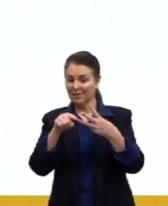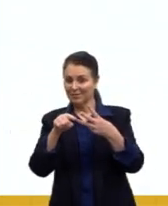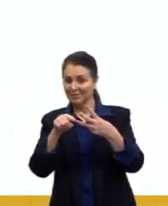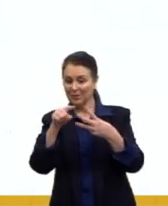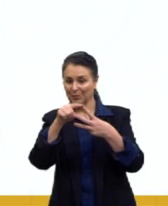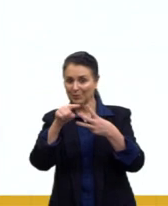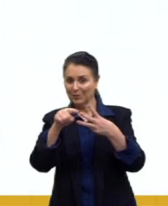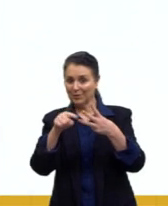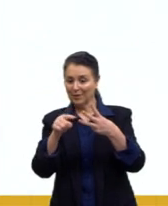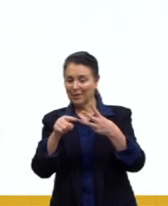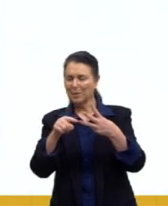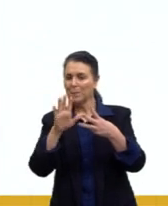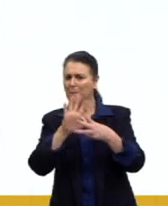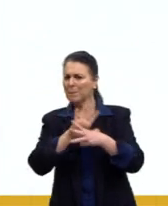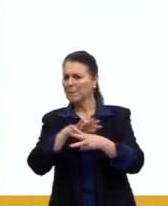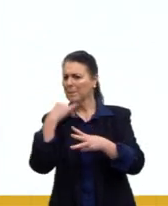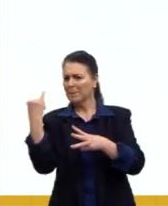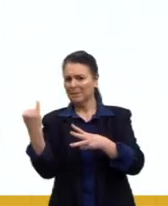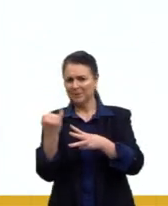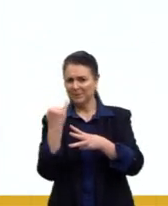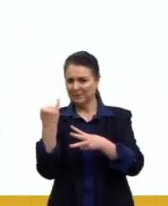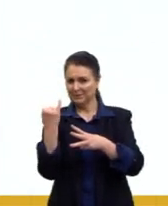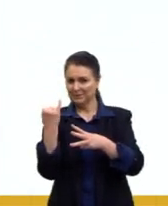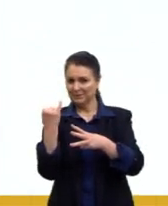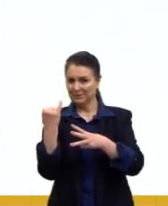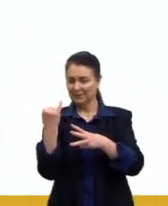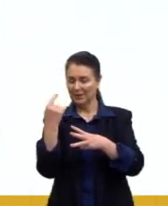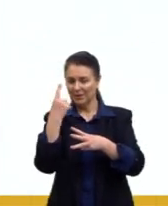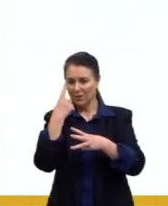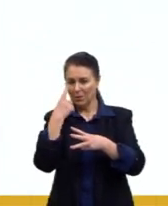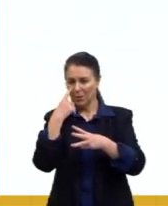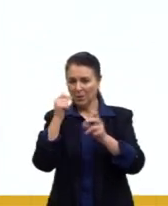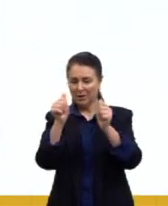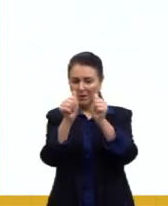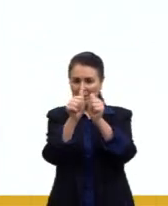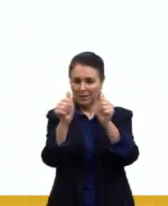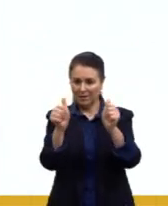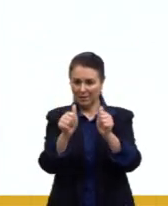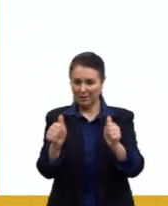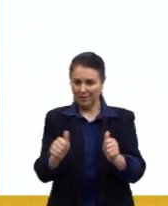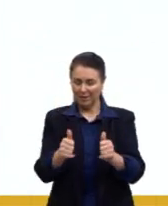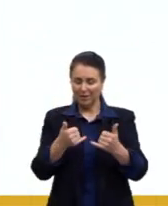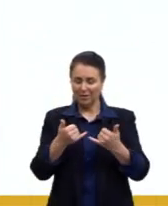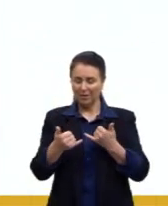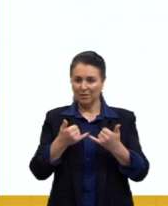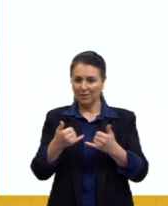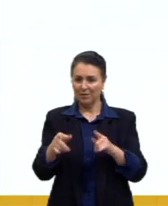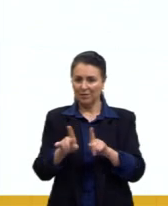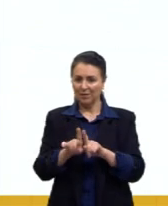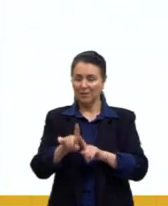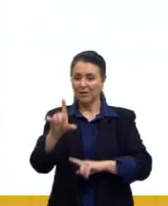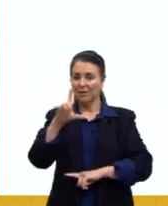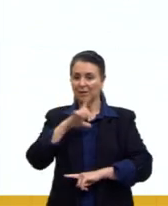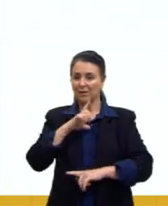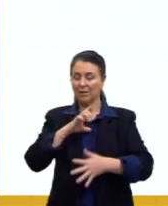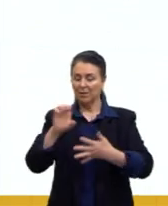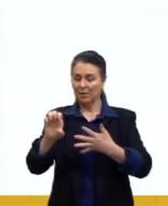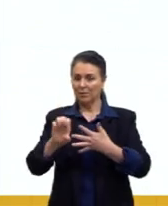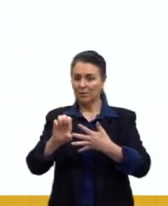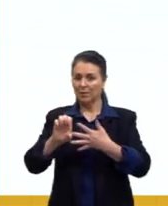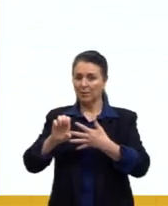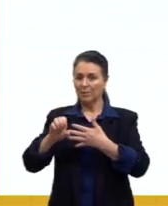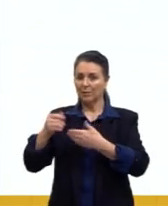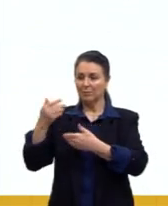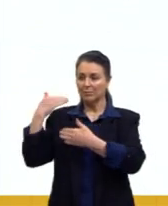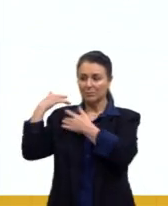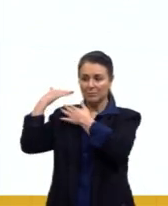importante nessa questão. Então, olha ali na imagem um exemplo, temos aqui uma espécie ancestral